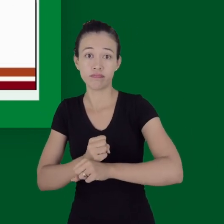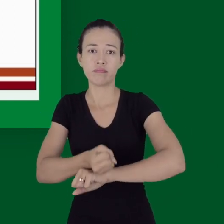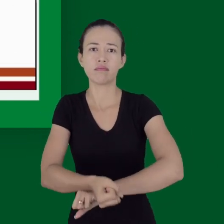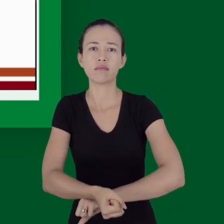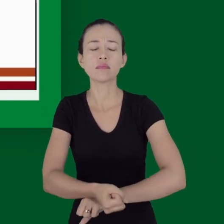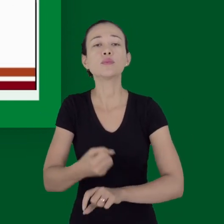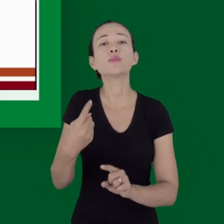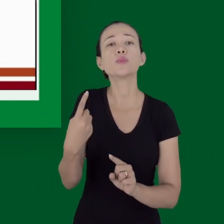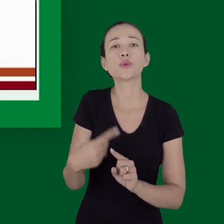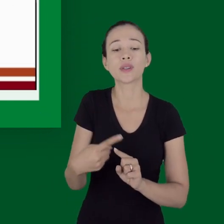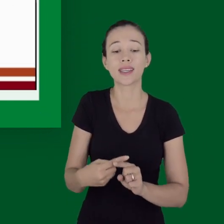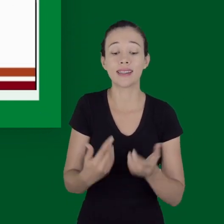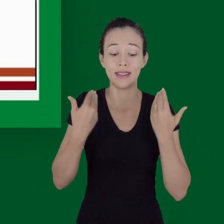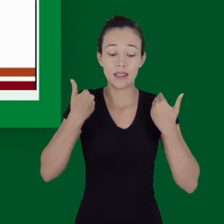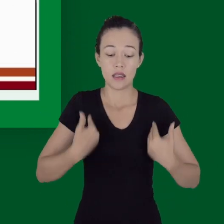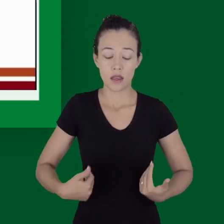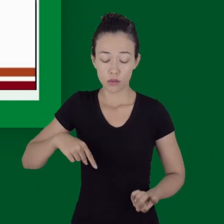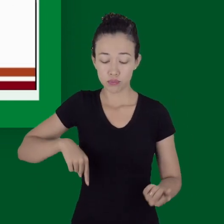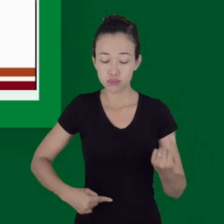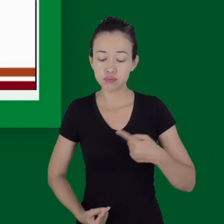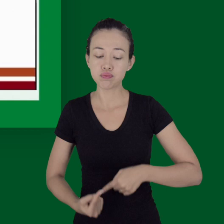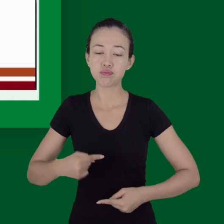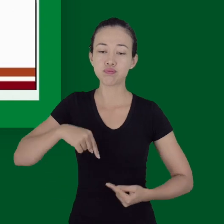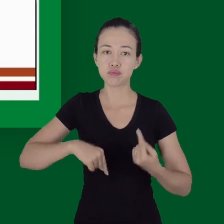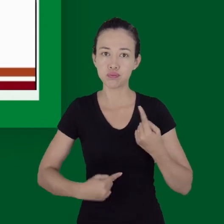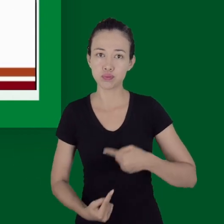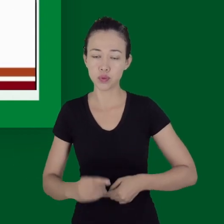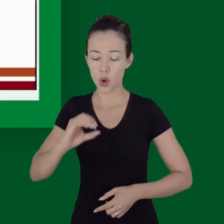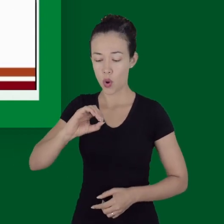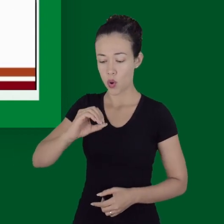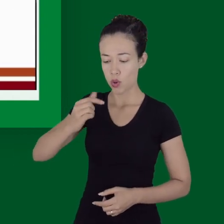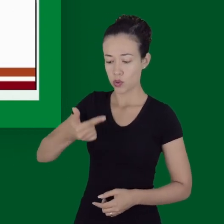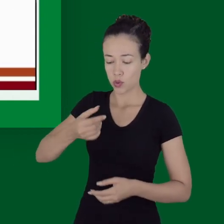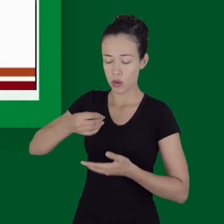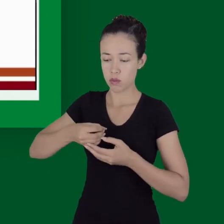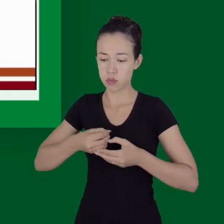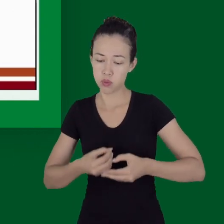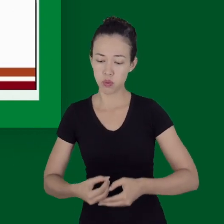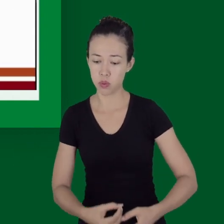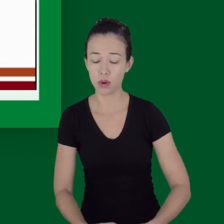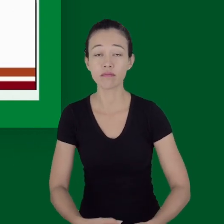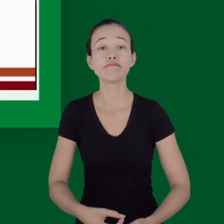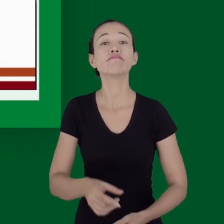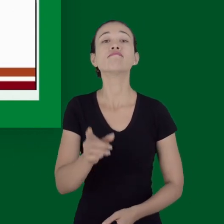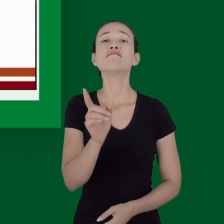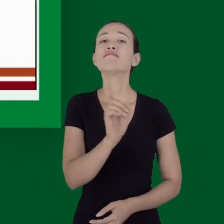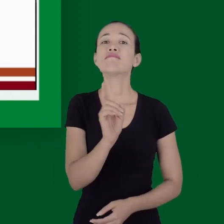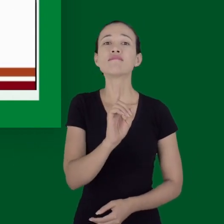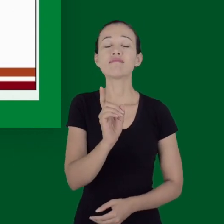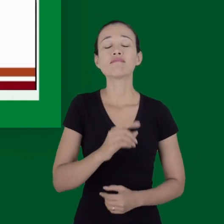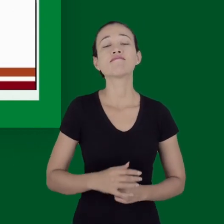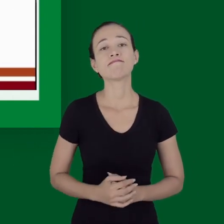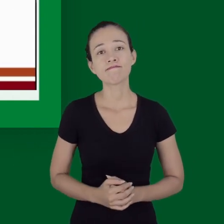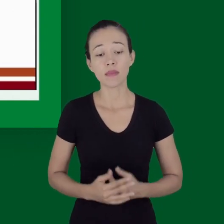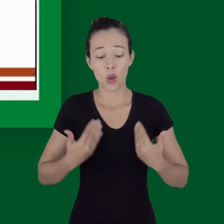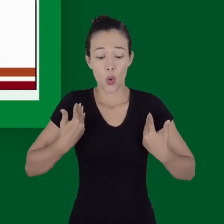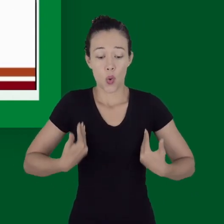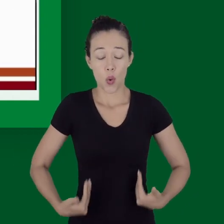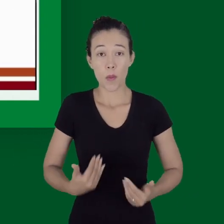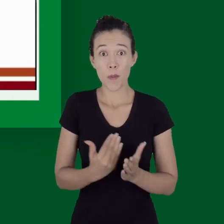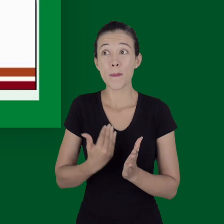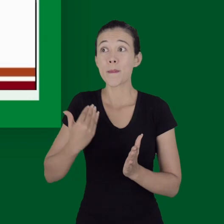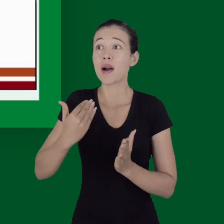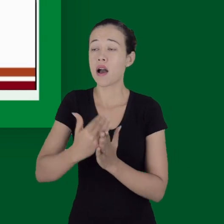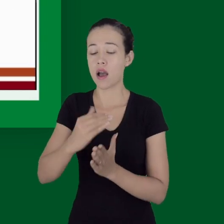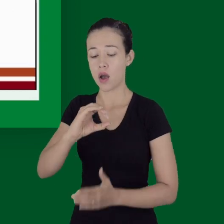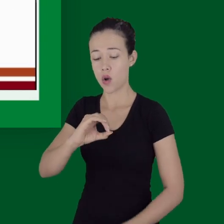tecidoais, que é resultado de uma oferta de oxigênio inadequada em nível celular que satisfaça as necessidades